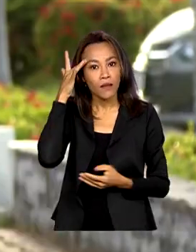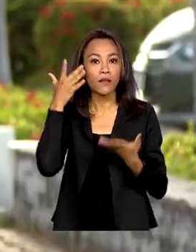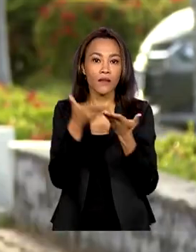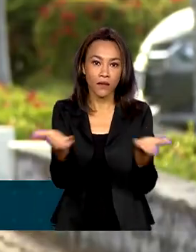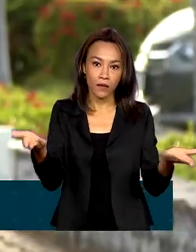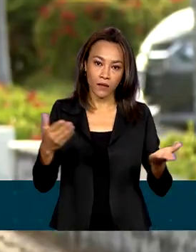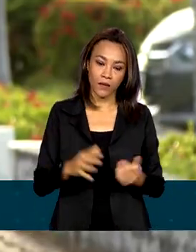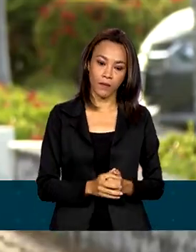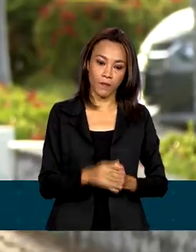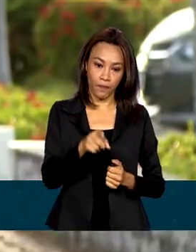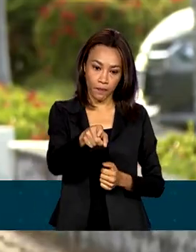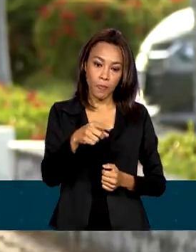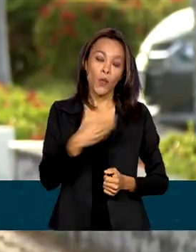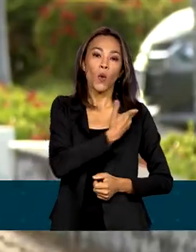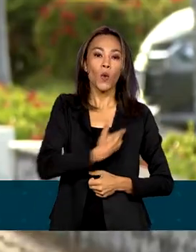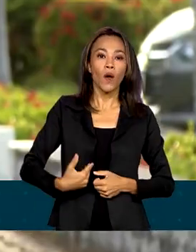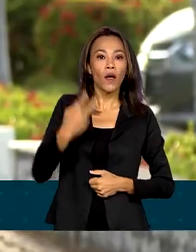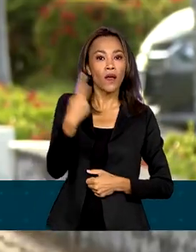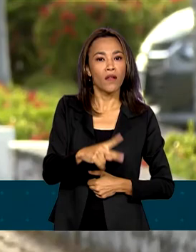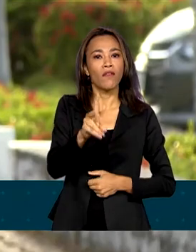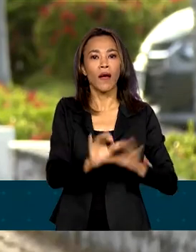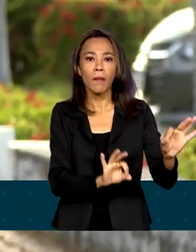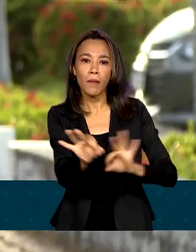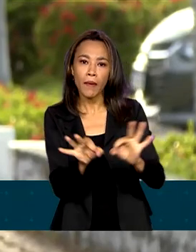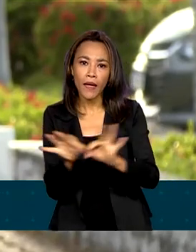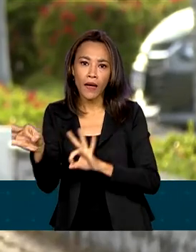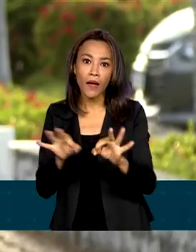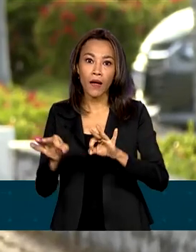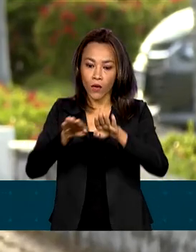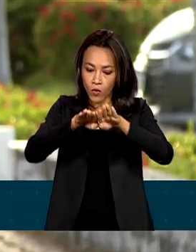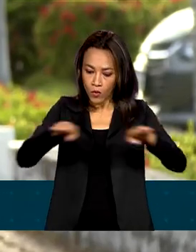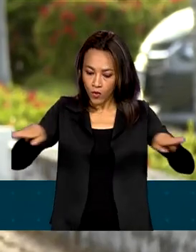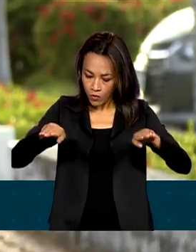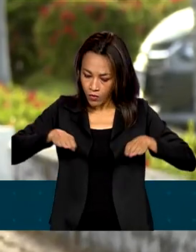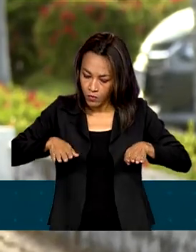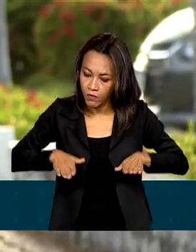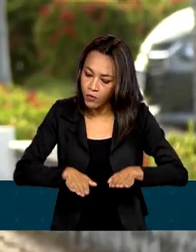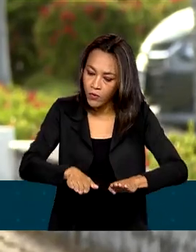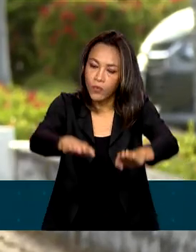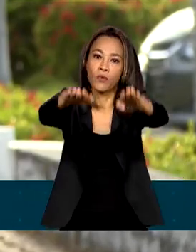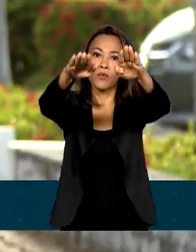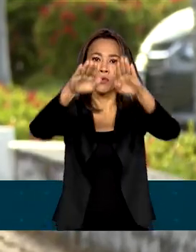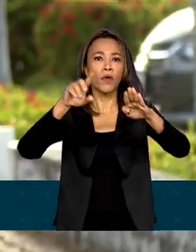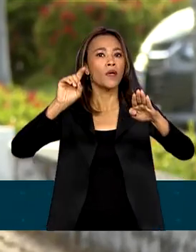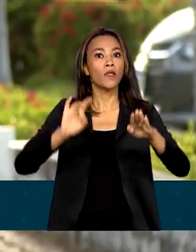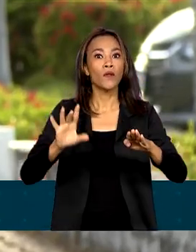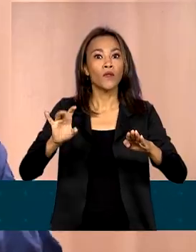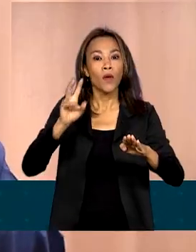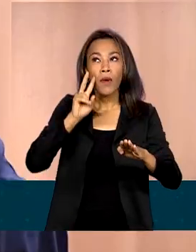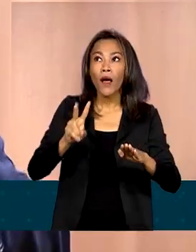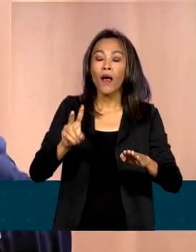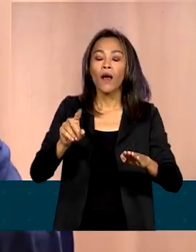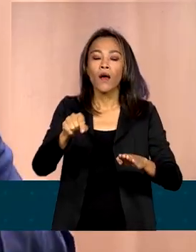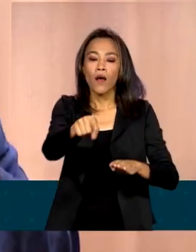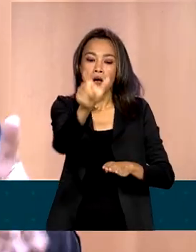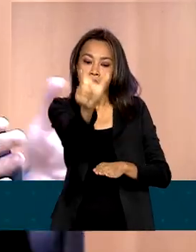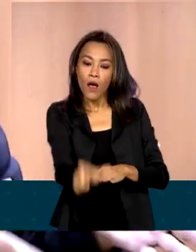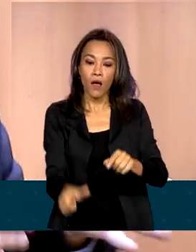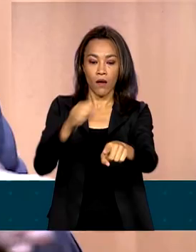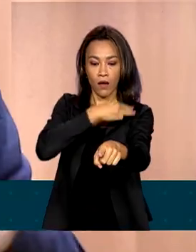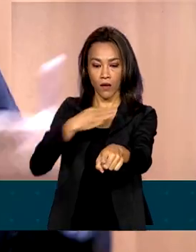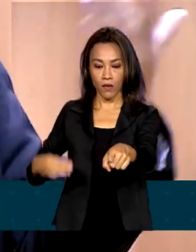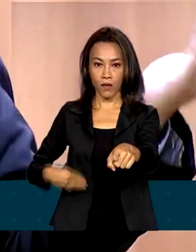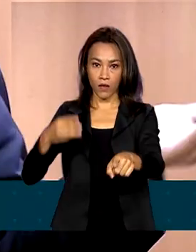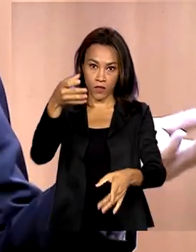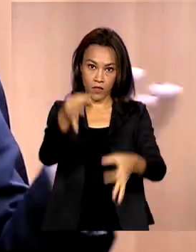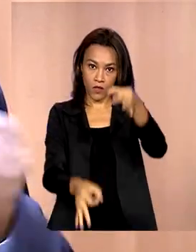reestruturar a base aérea local para receber aviões maiores, que não dependem apenas de visibilidade. O ministro da Justiça,